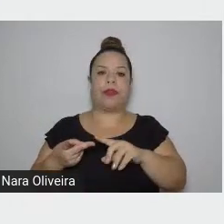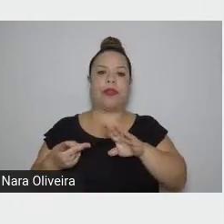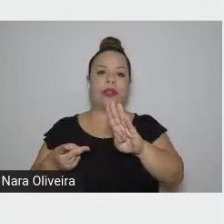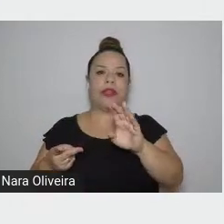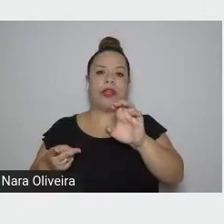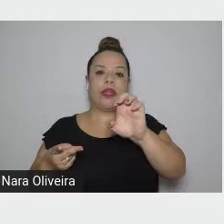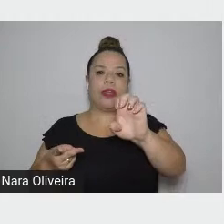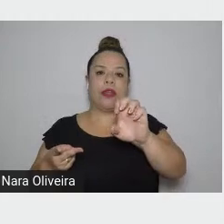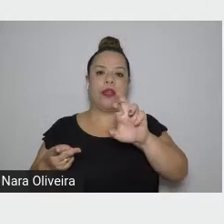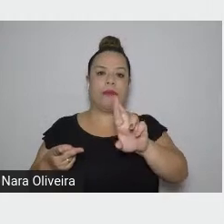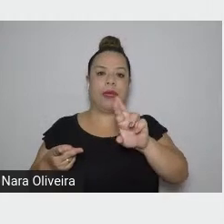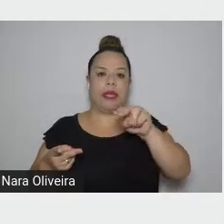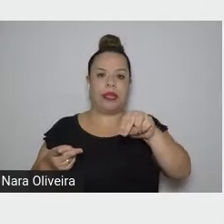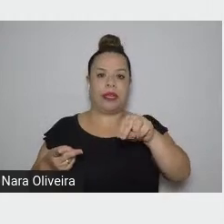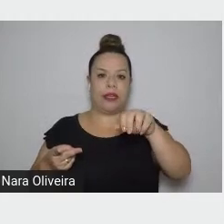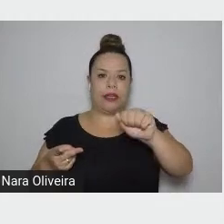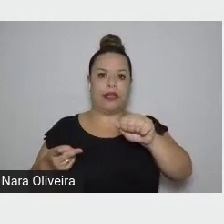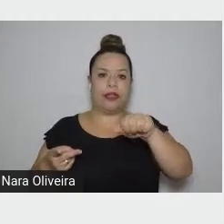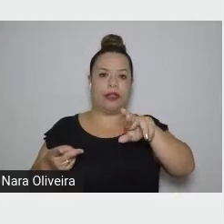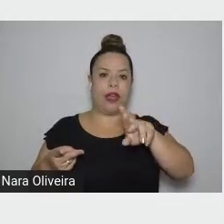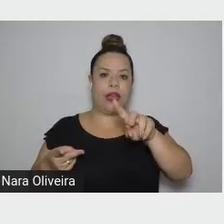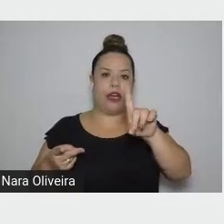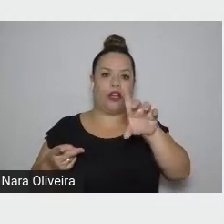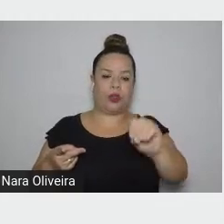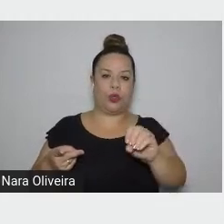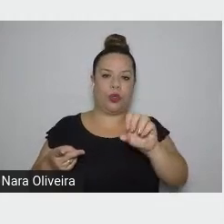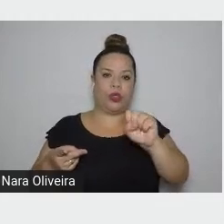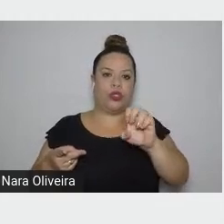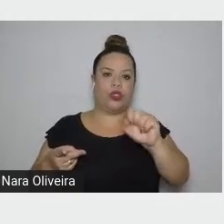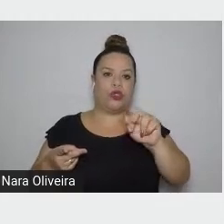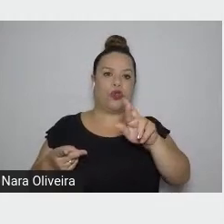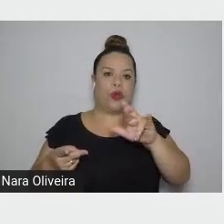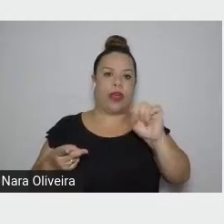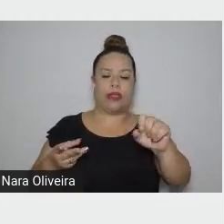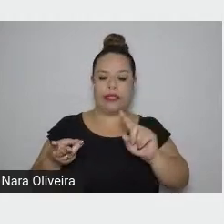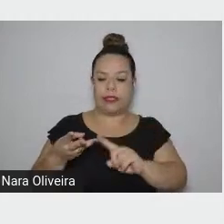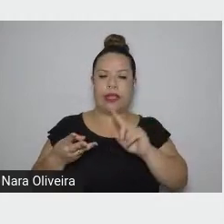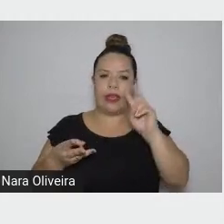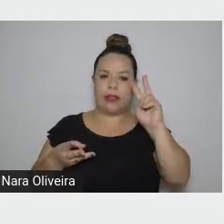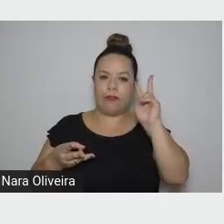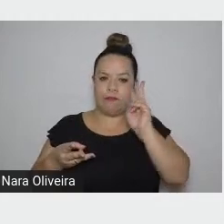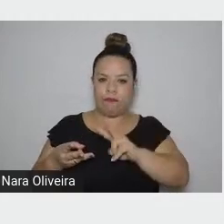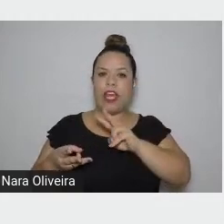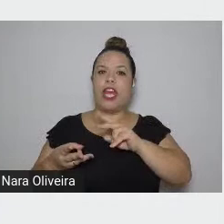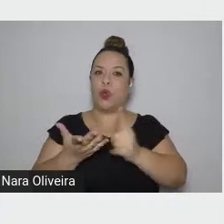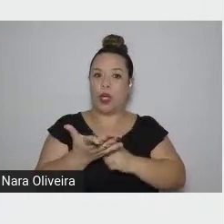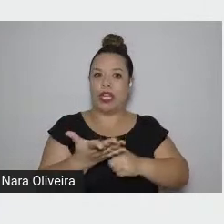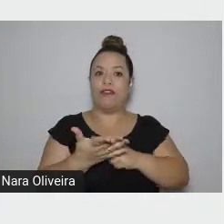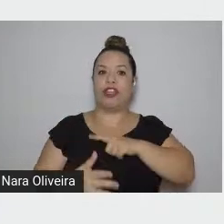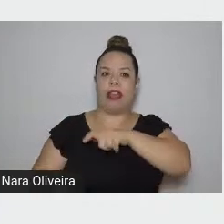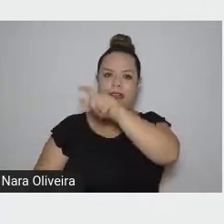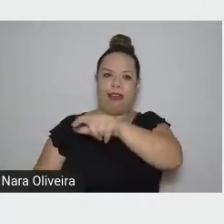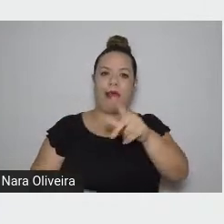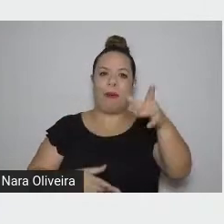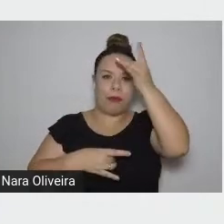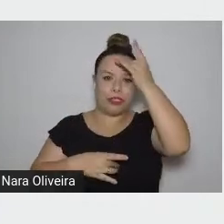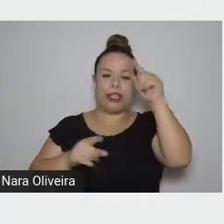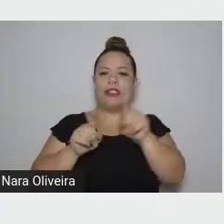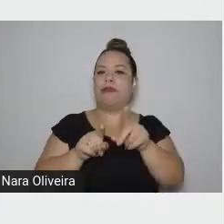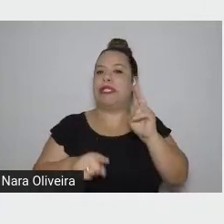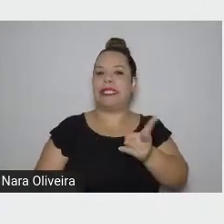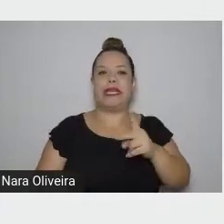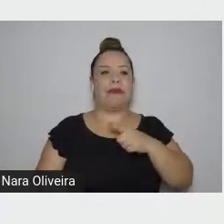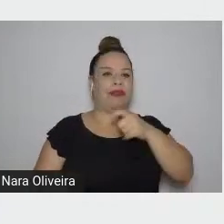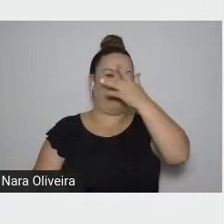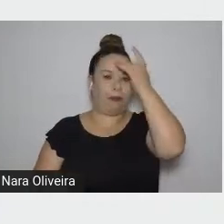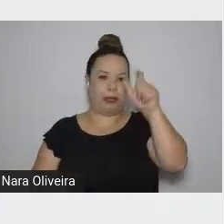livro do Desastrocego. A pessoa, aliás, é constantemente presente em todas as obras, todos os romances